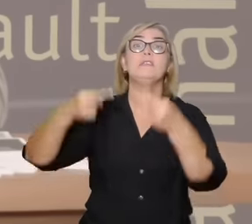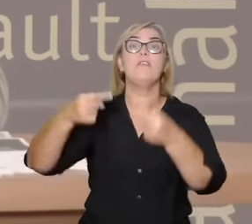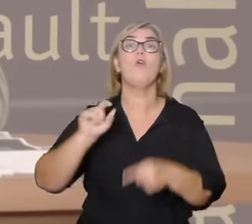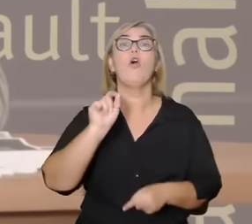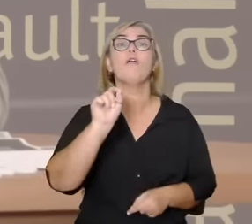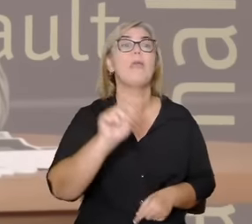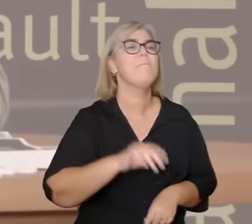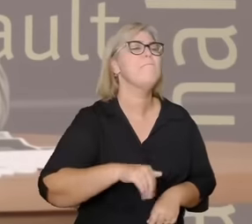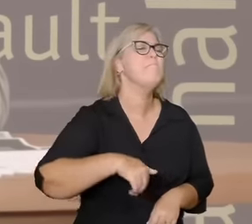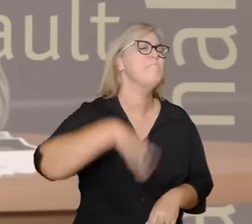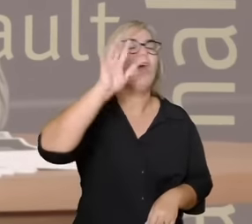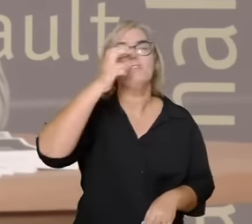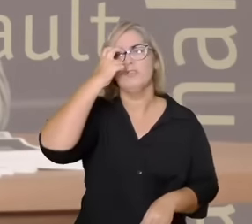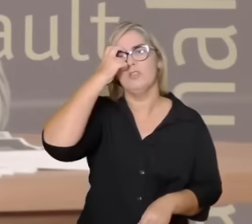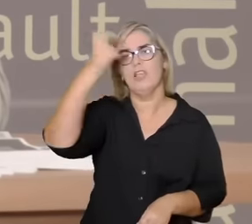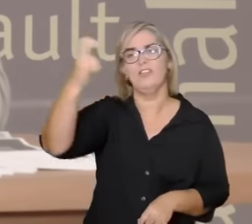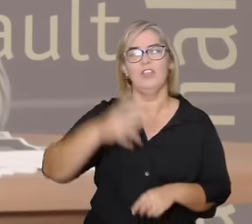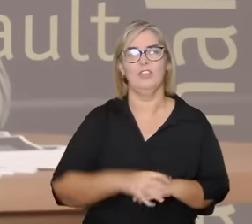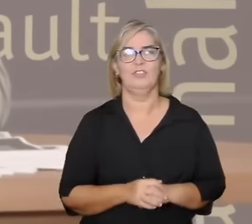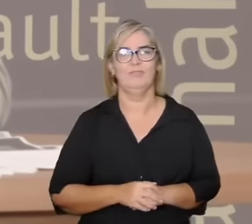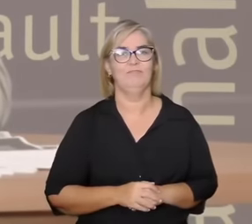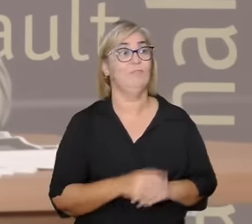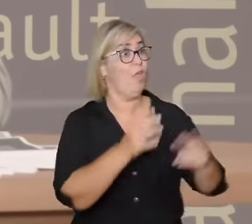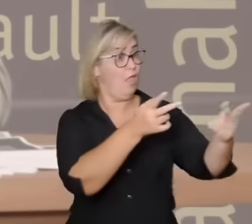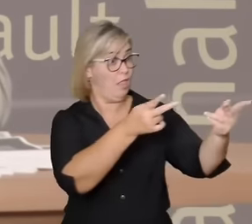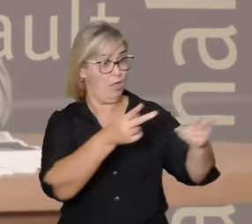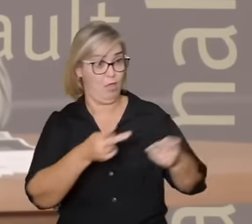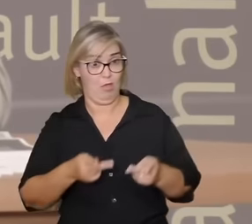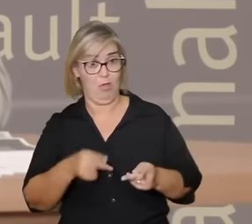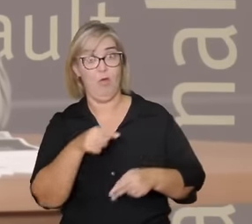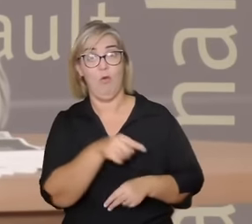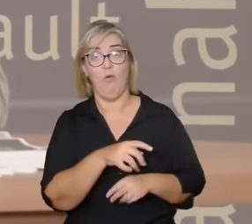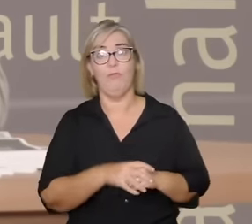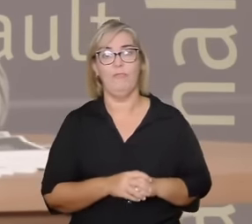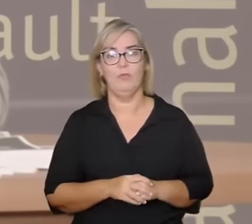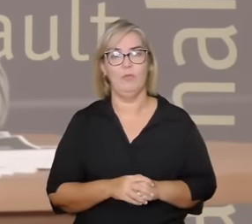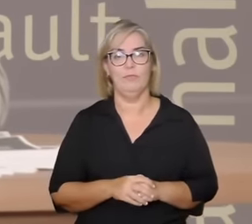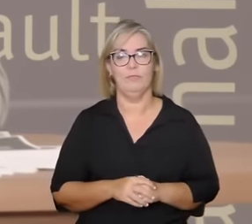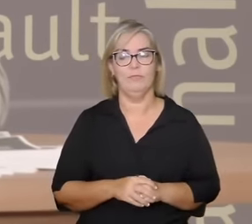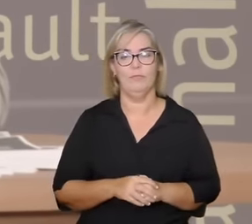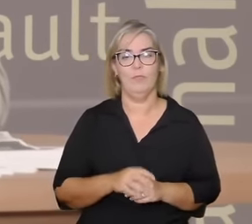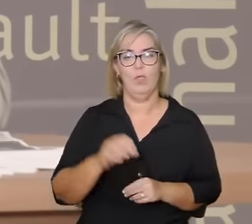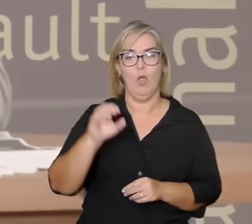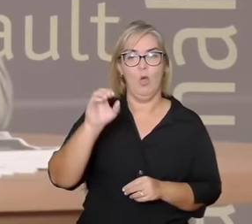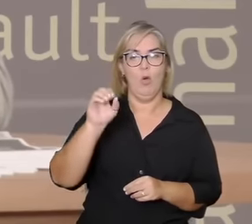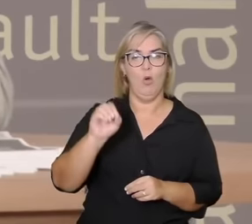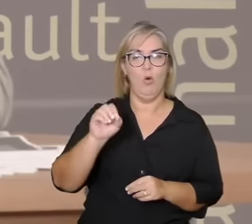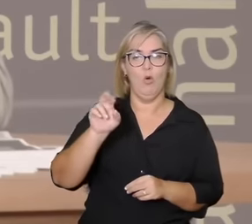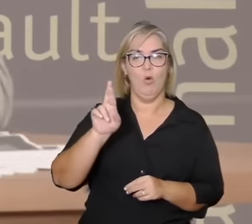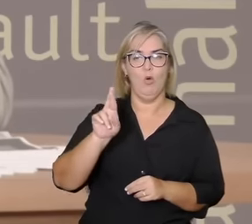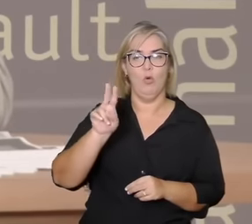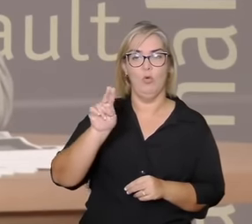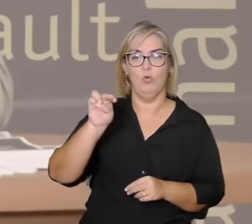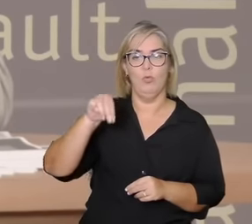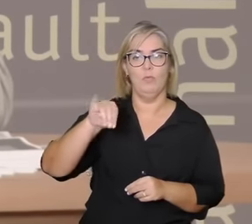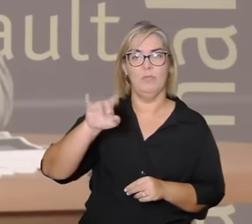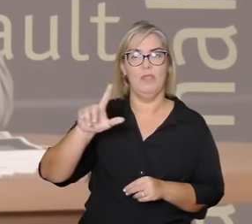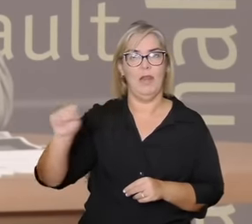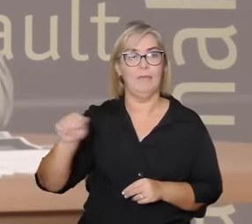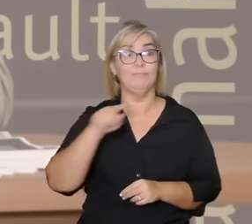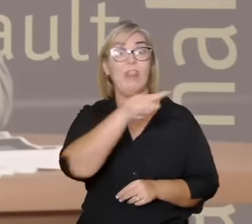ele convidou o urumilar e pediu para que o urumilar fizesse a melhor comida do mundo o urumilar preparou